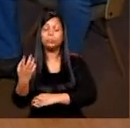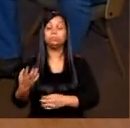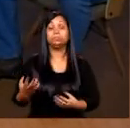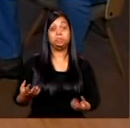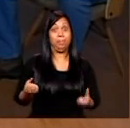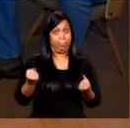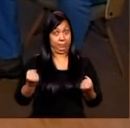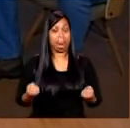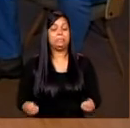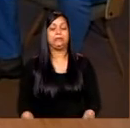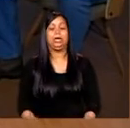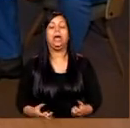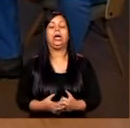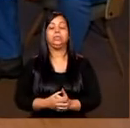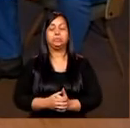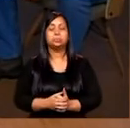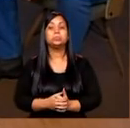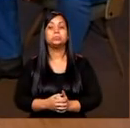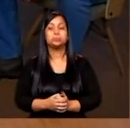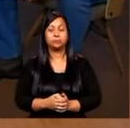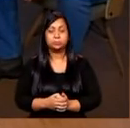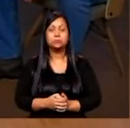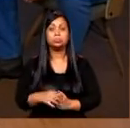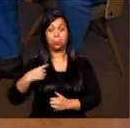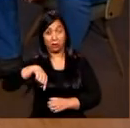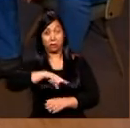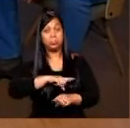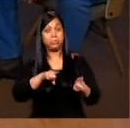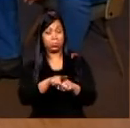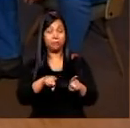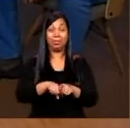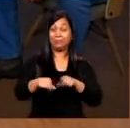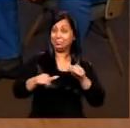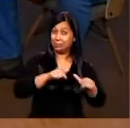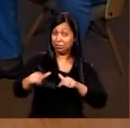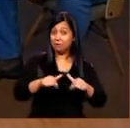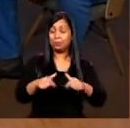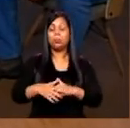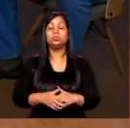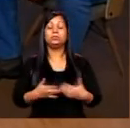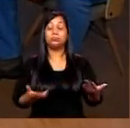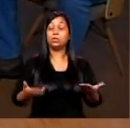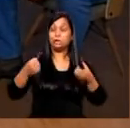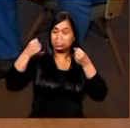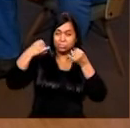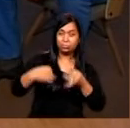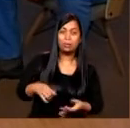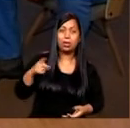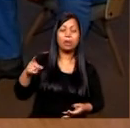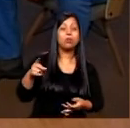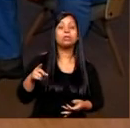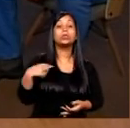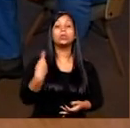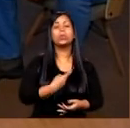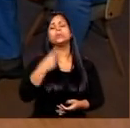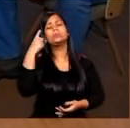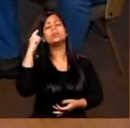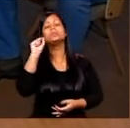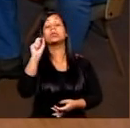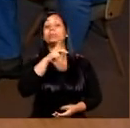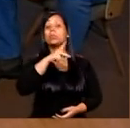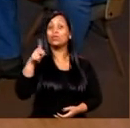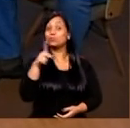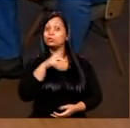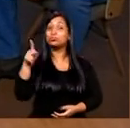eu acredito que também, porque trabalham, né, semana toda. Isso. E aí, por isso que a gente trabalha, acho que o Nicolas pode falar um pouquinho mais, a gente pensa muito nos